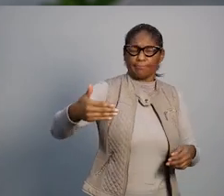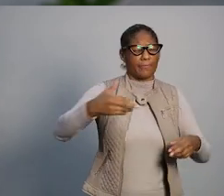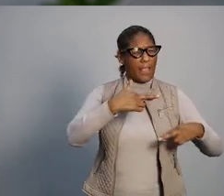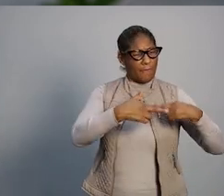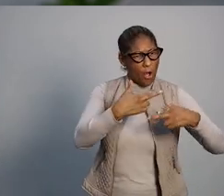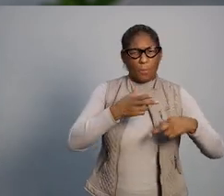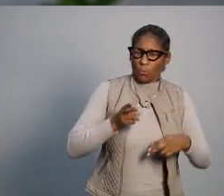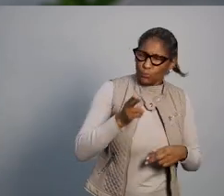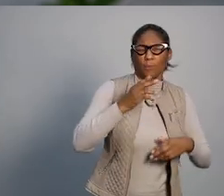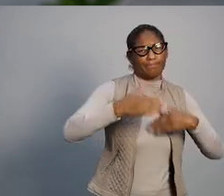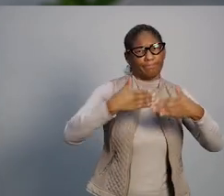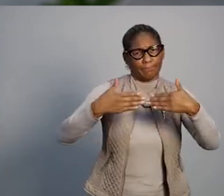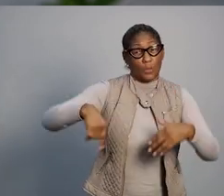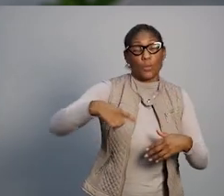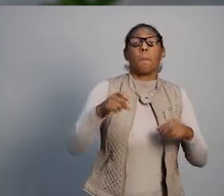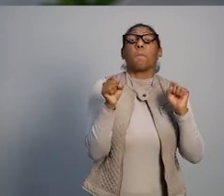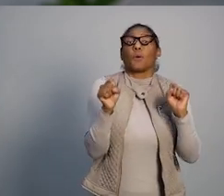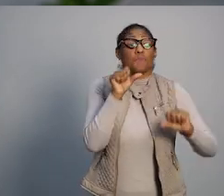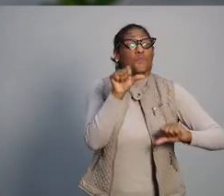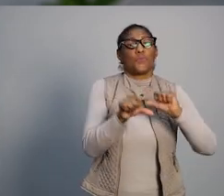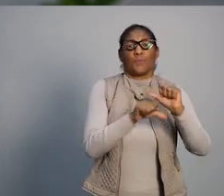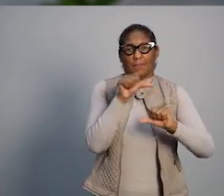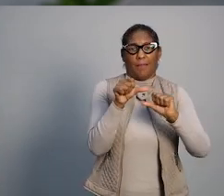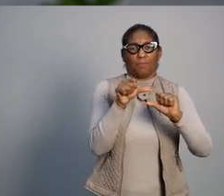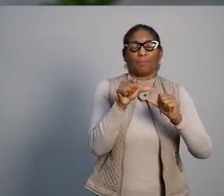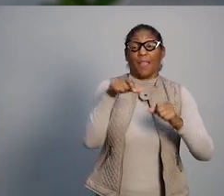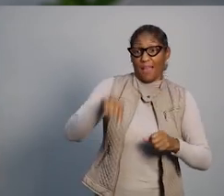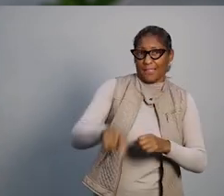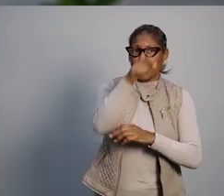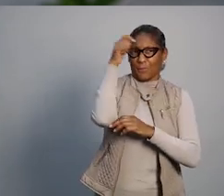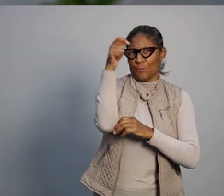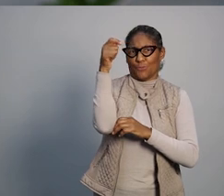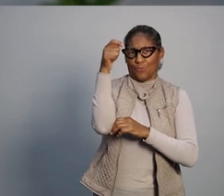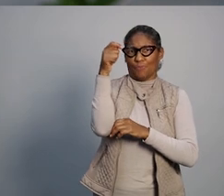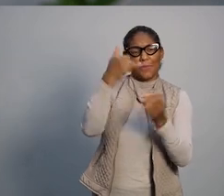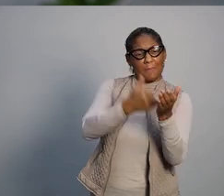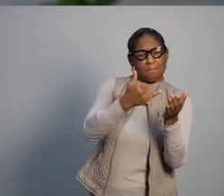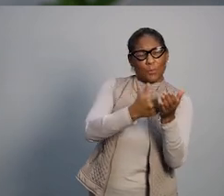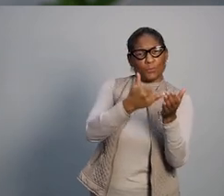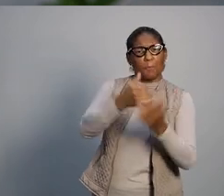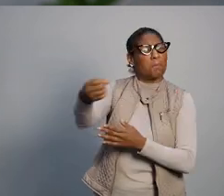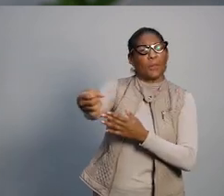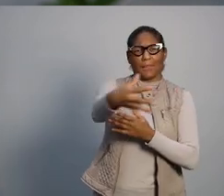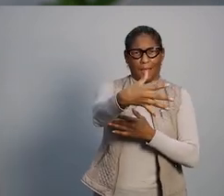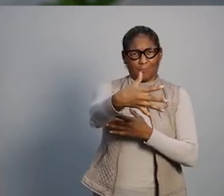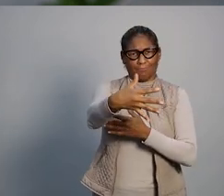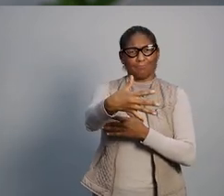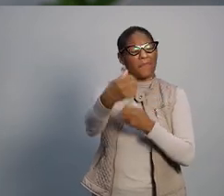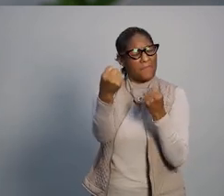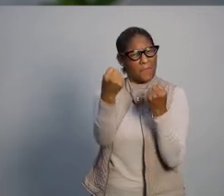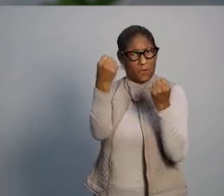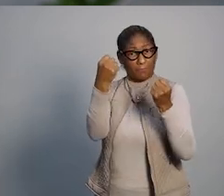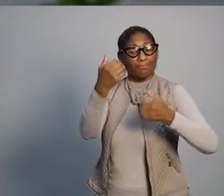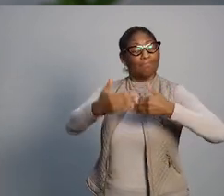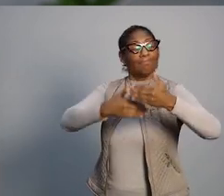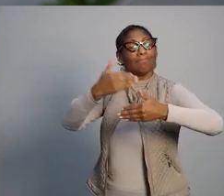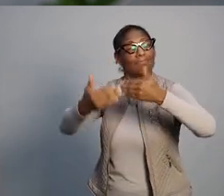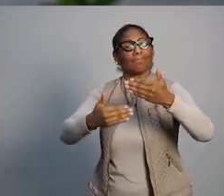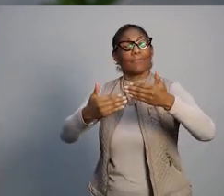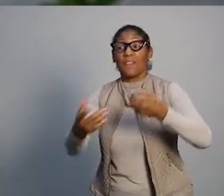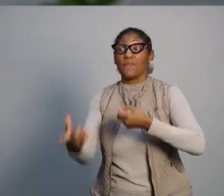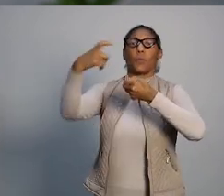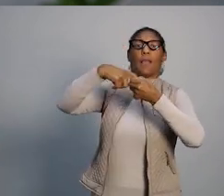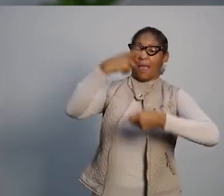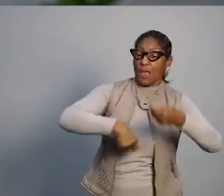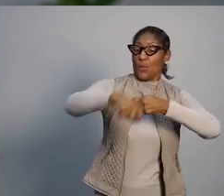podemos tornar o sistema tributário gaúcho o mais moderno do Brasil, com bases fortes para a retomada econômica pós